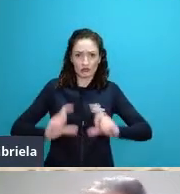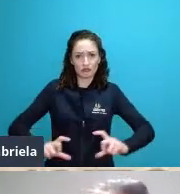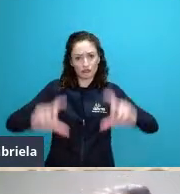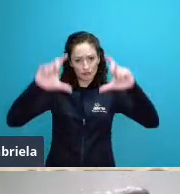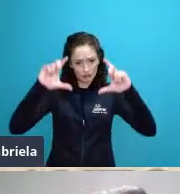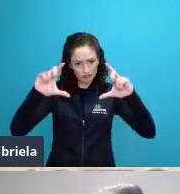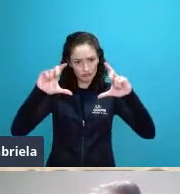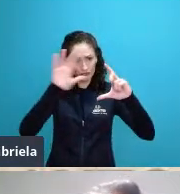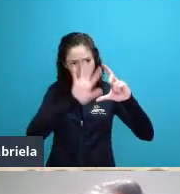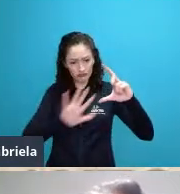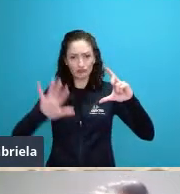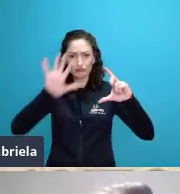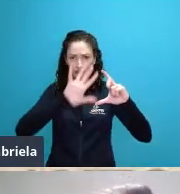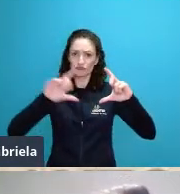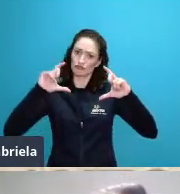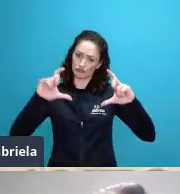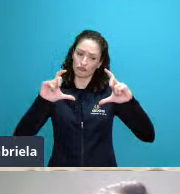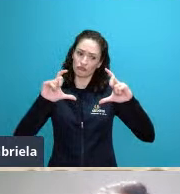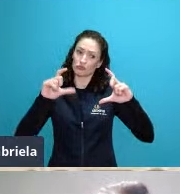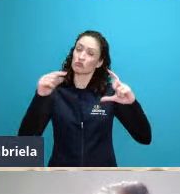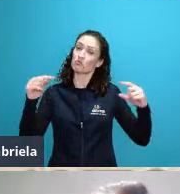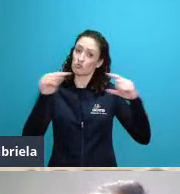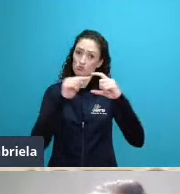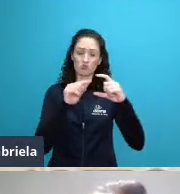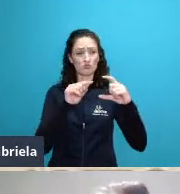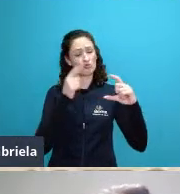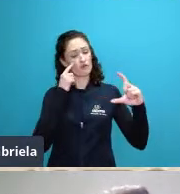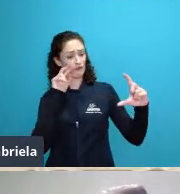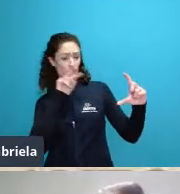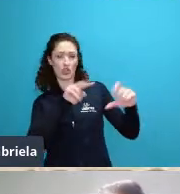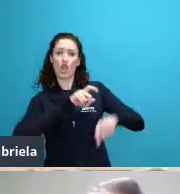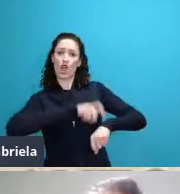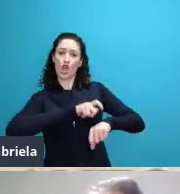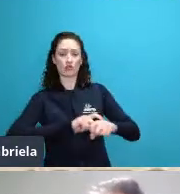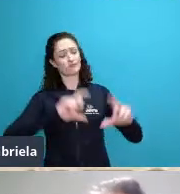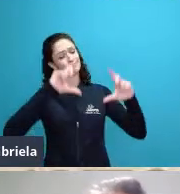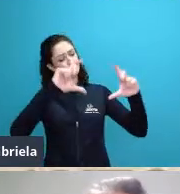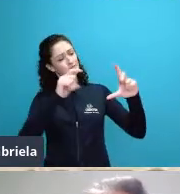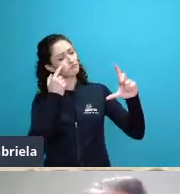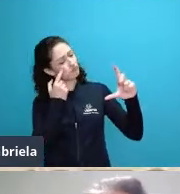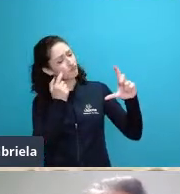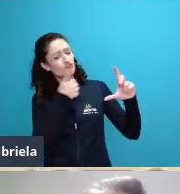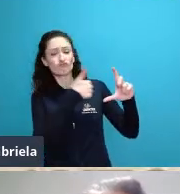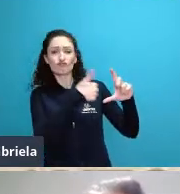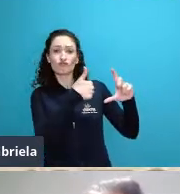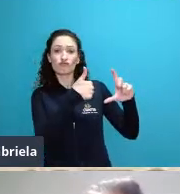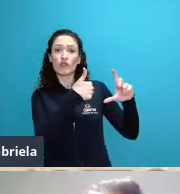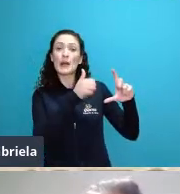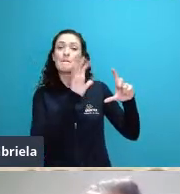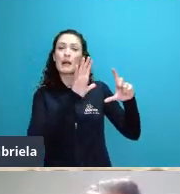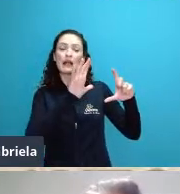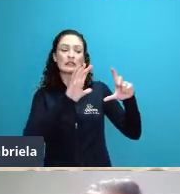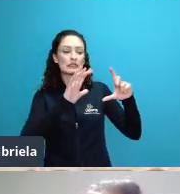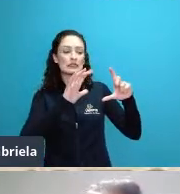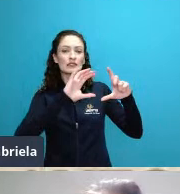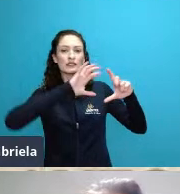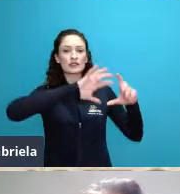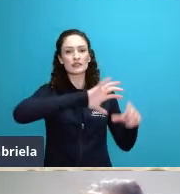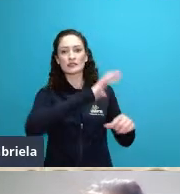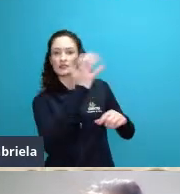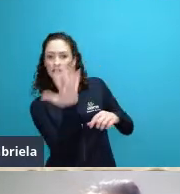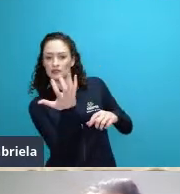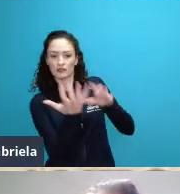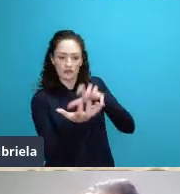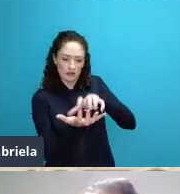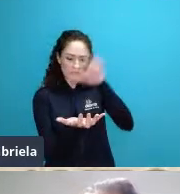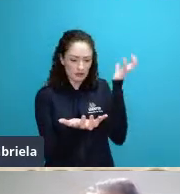mas dentro desse relógio tem várias pecinhas e vários mecanismos pequenas engrenagens que estão trabalhando separadamente tendo